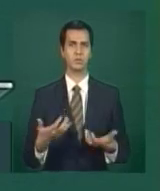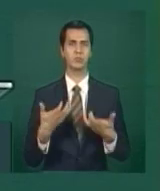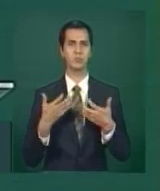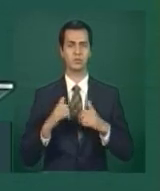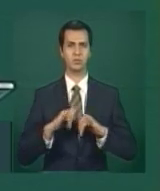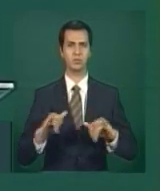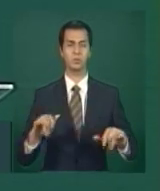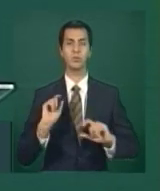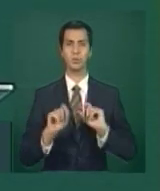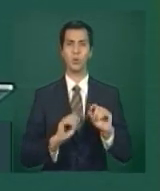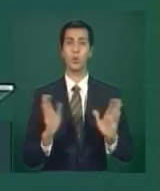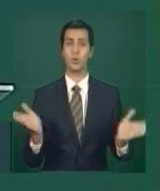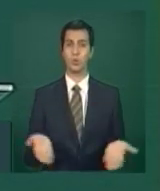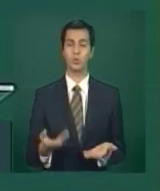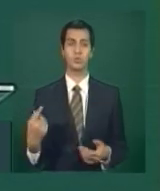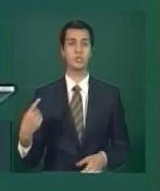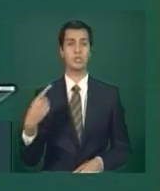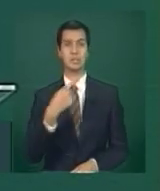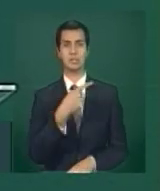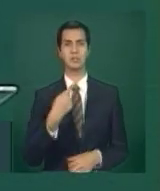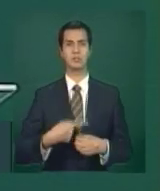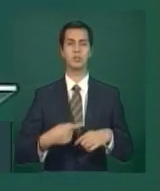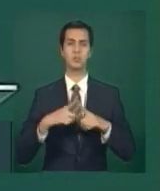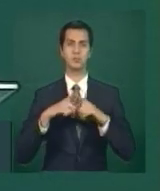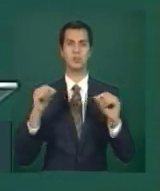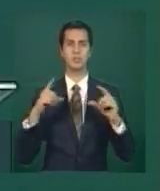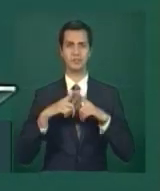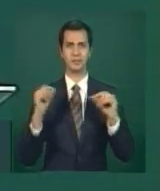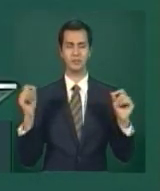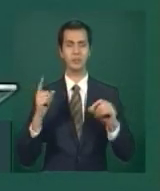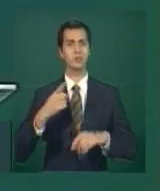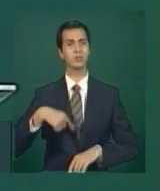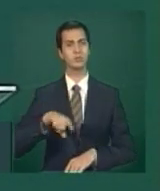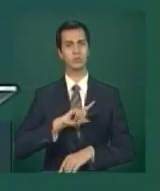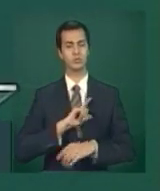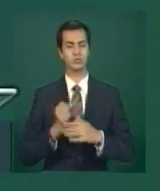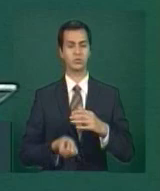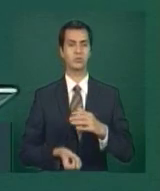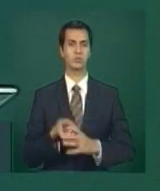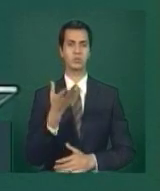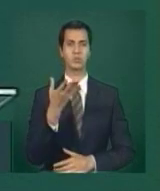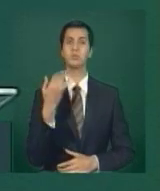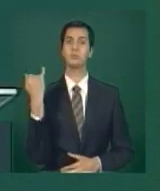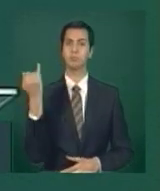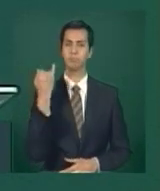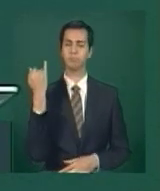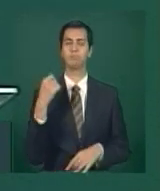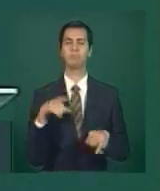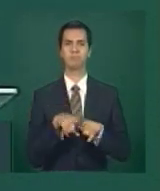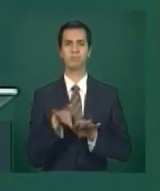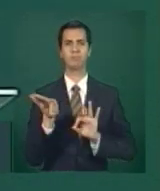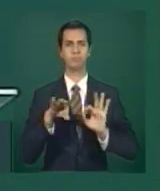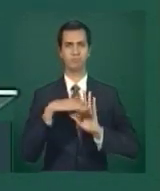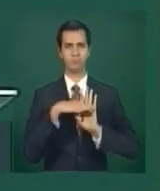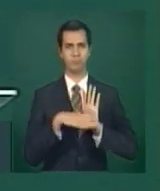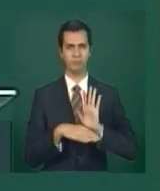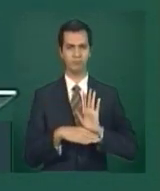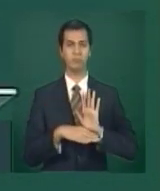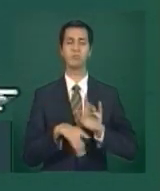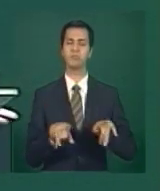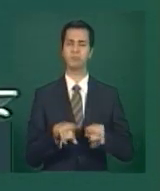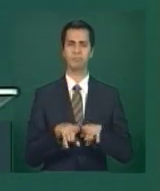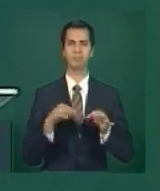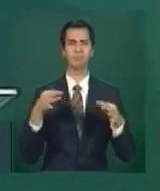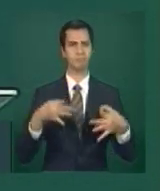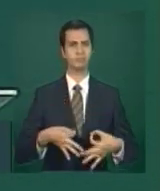em Brasília nós lançamos um programa muito importante também para todo o Brasil e, obviamente, para o Rio Grande do